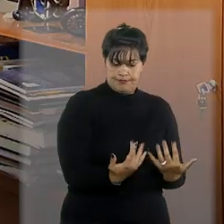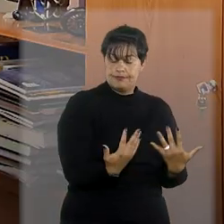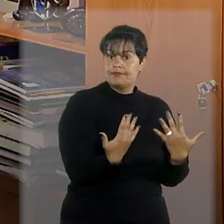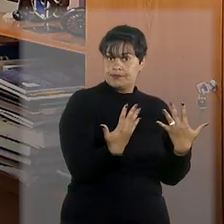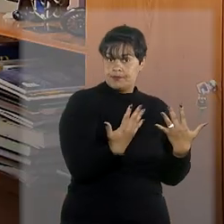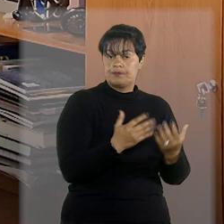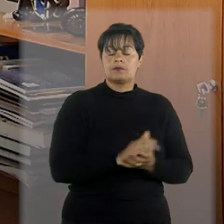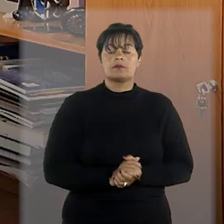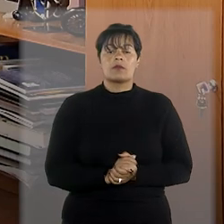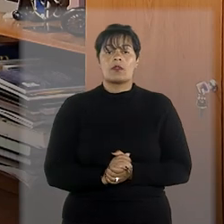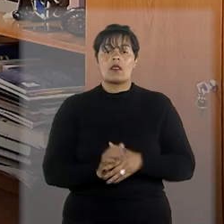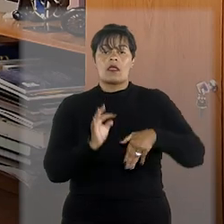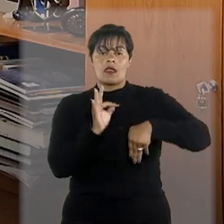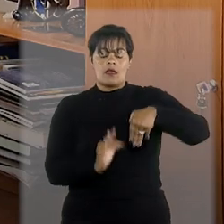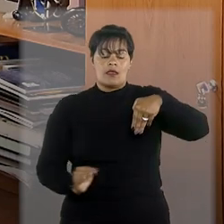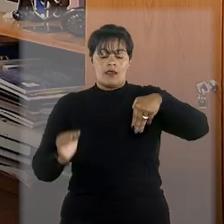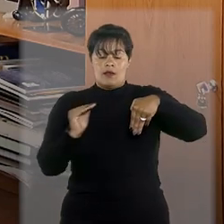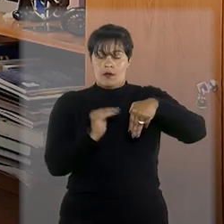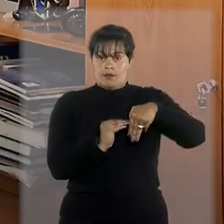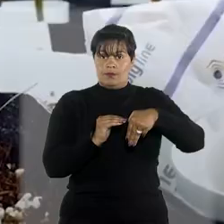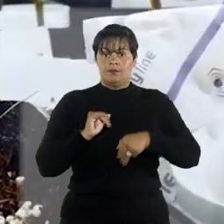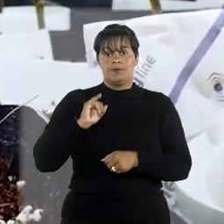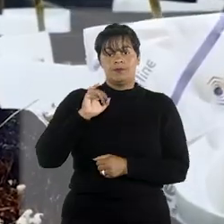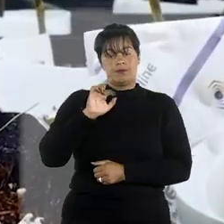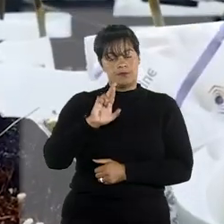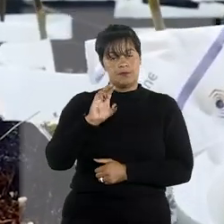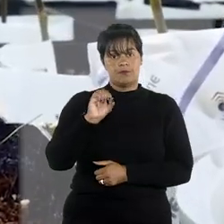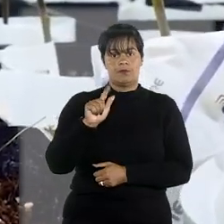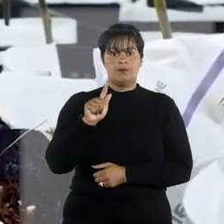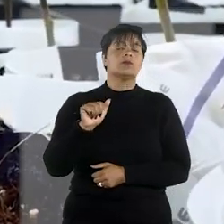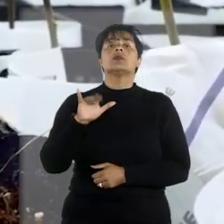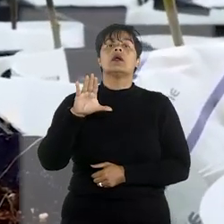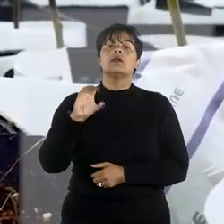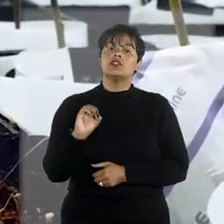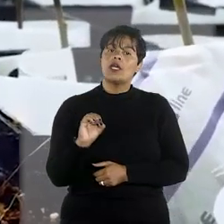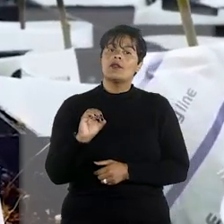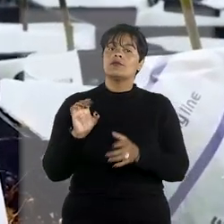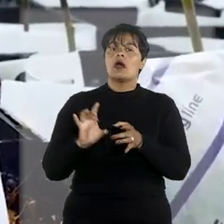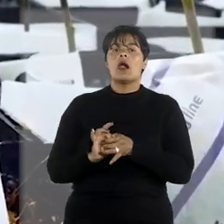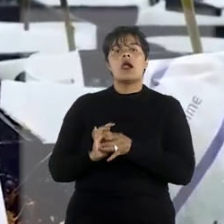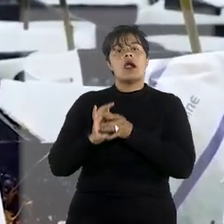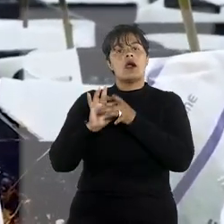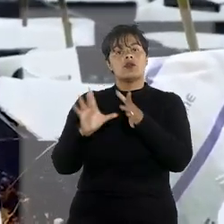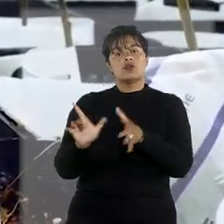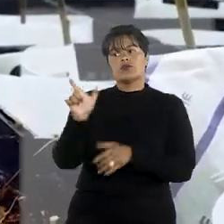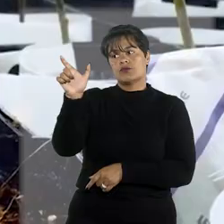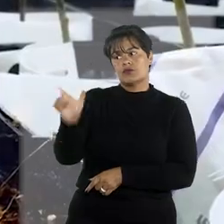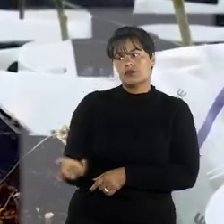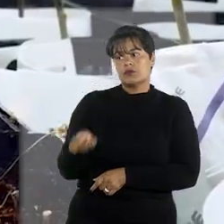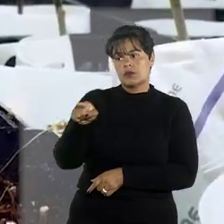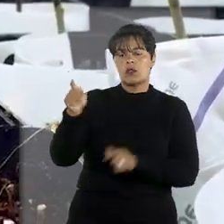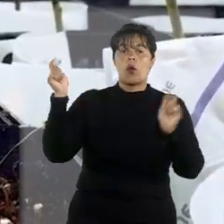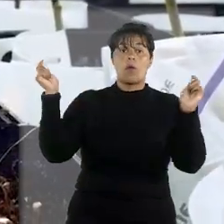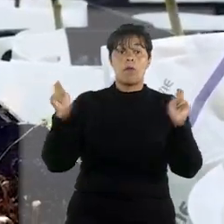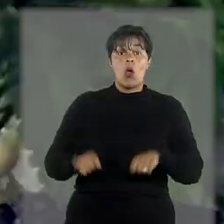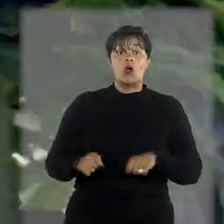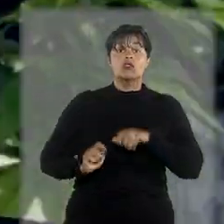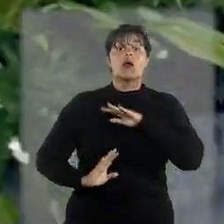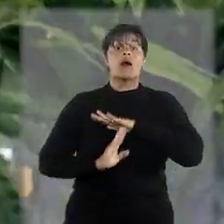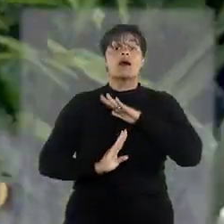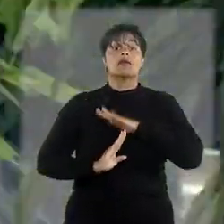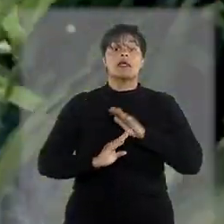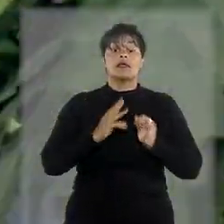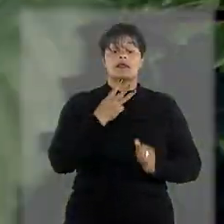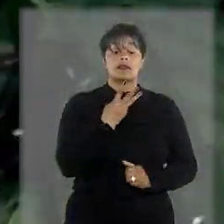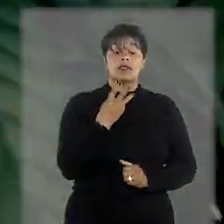deu provimento ao recurso em habeas corpus para autorizar o homem a plantar e cultivar até 354